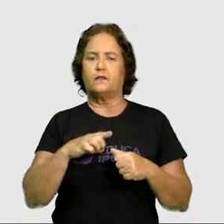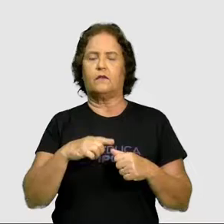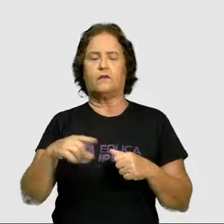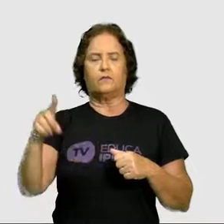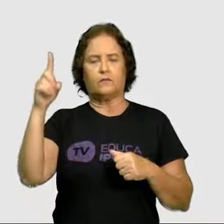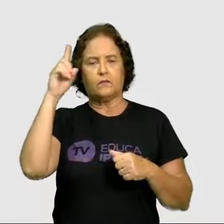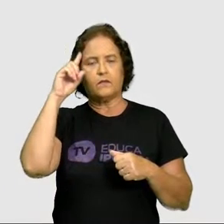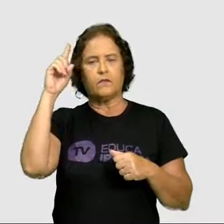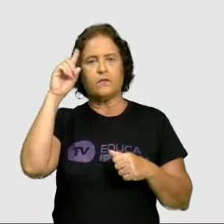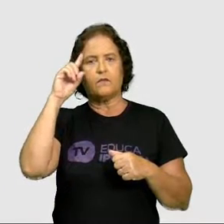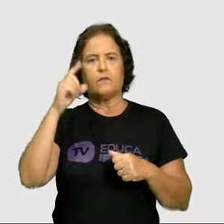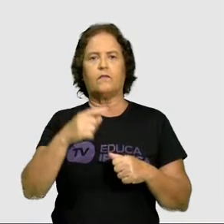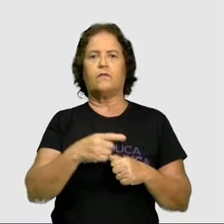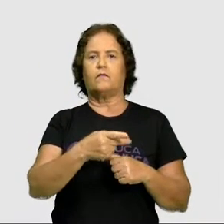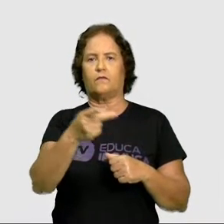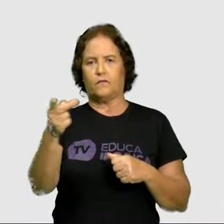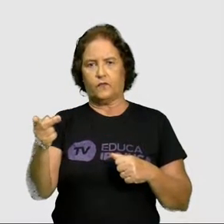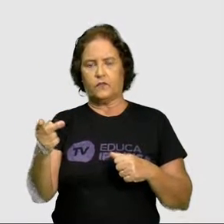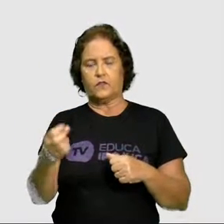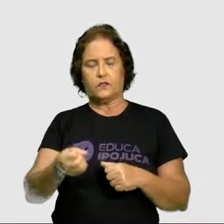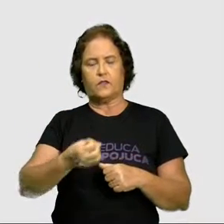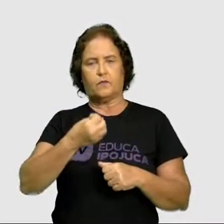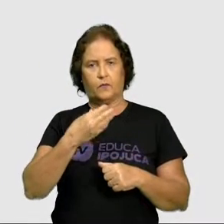seu dia a dia. E faz muito bem.